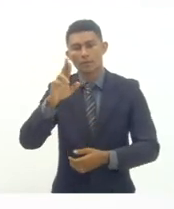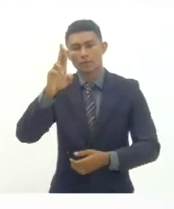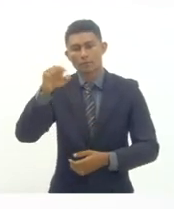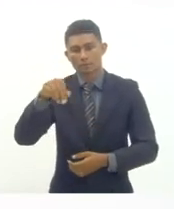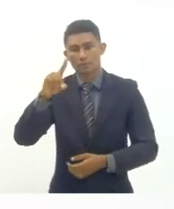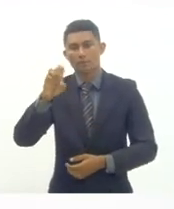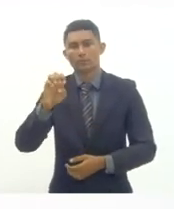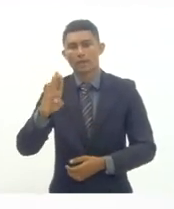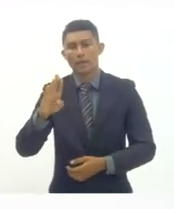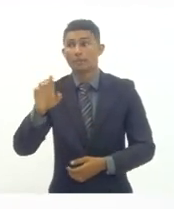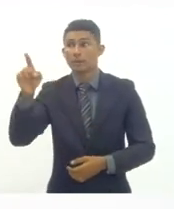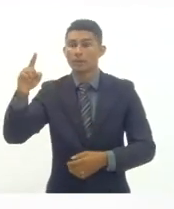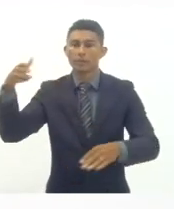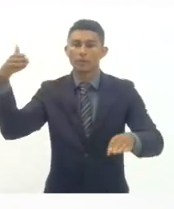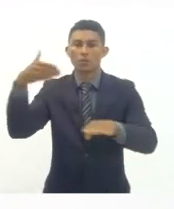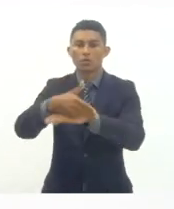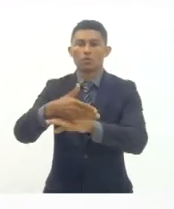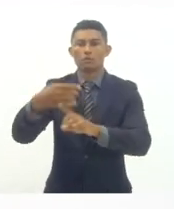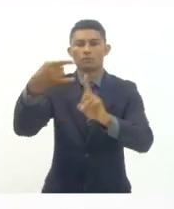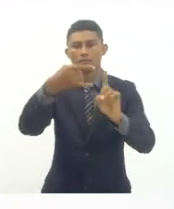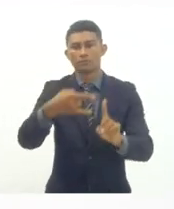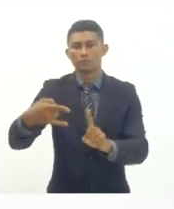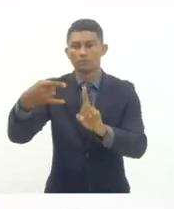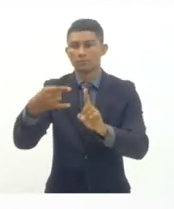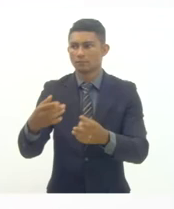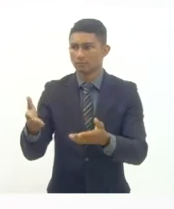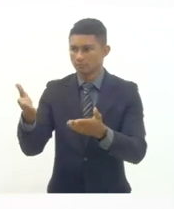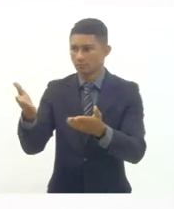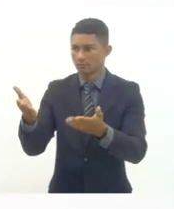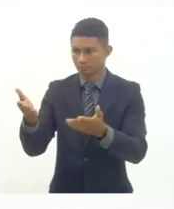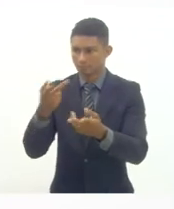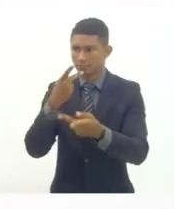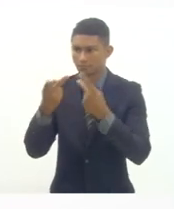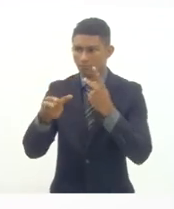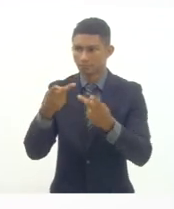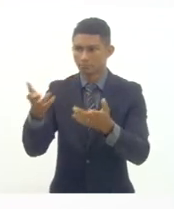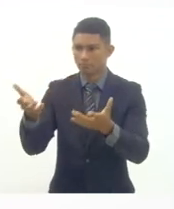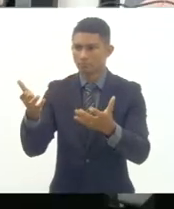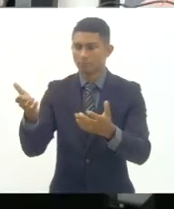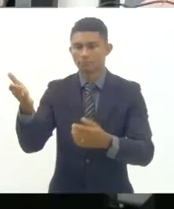depois que eu chamei Diego você quer fazer uso da palavra